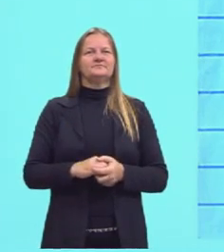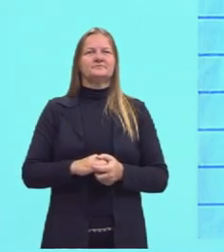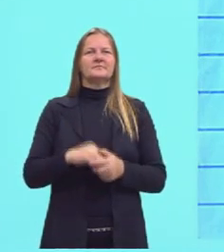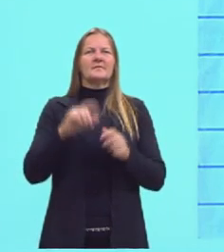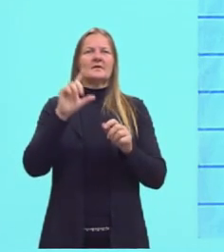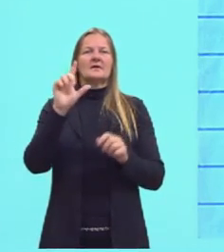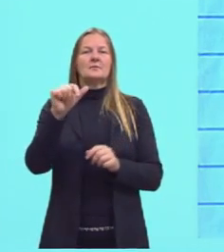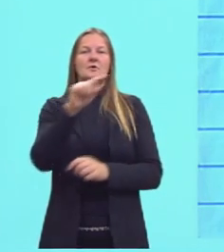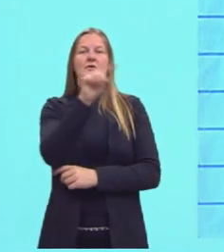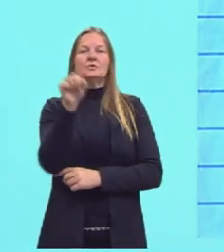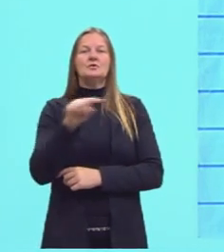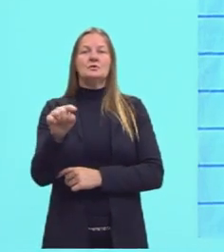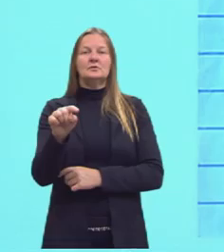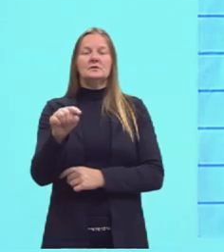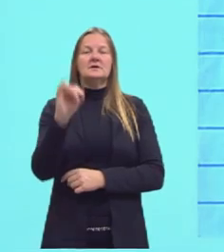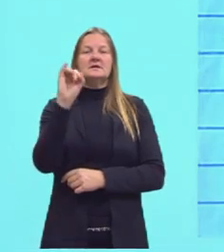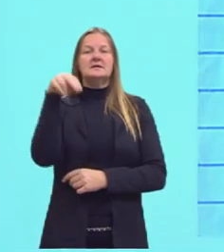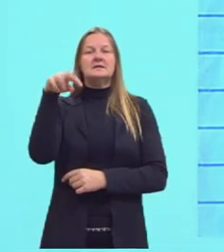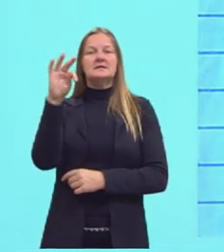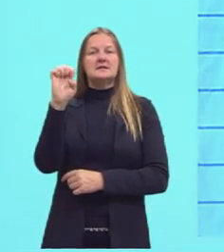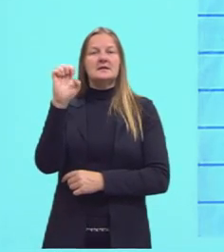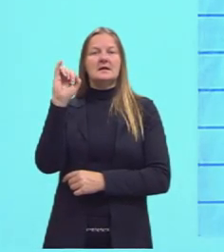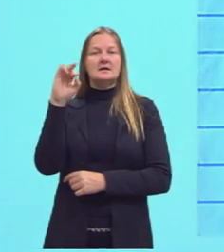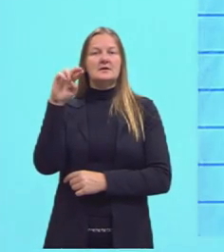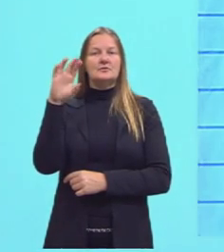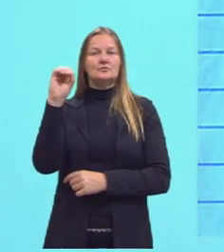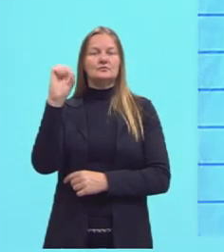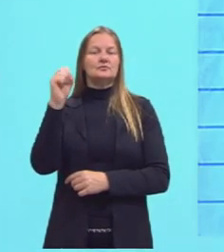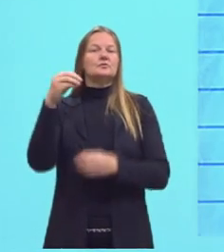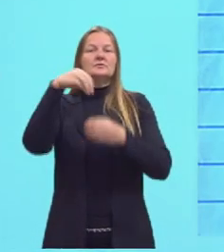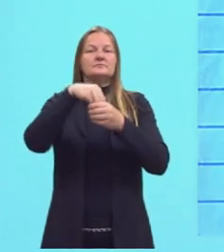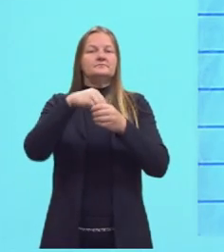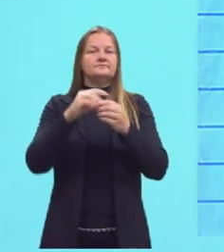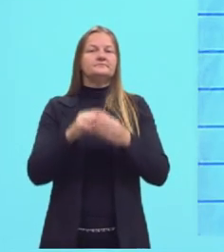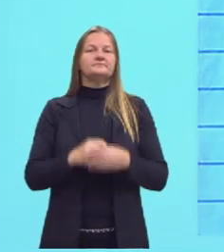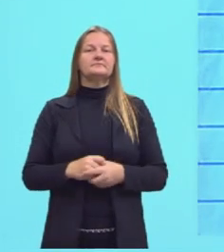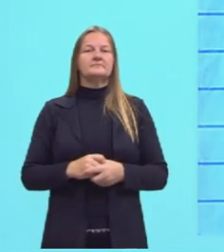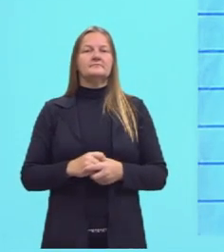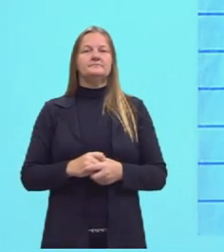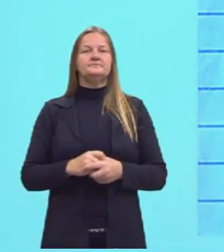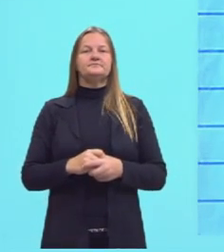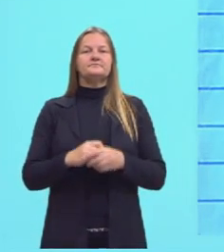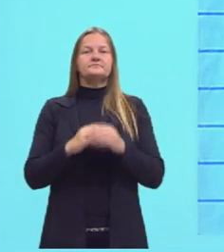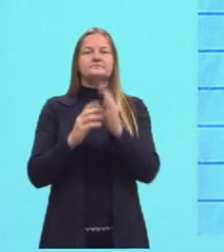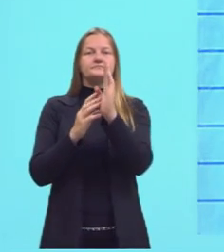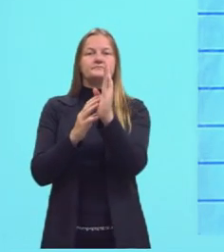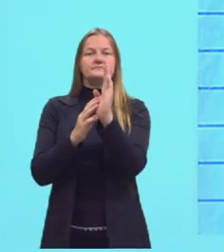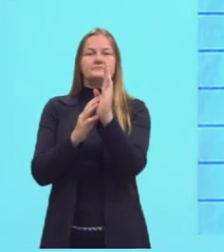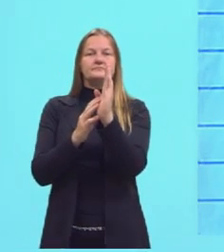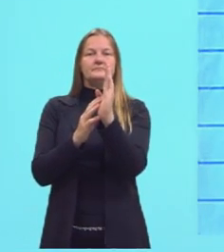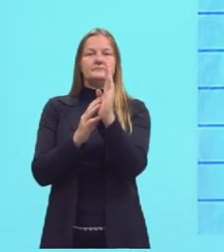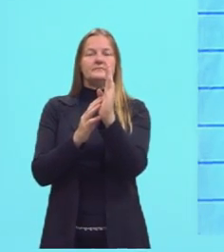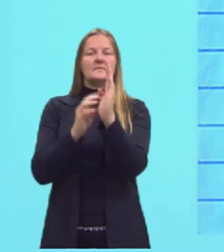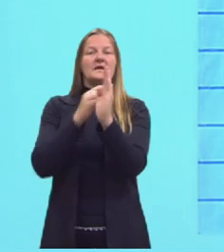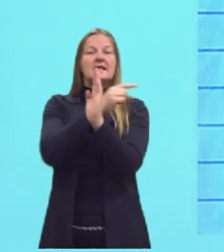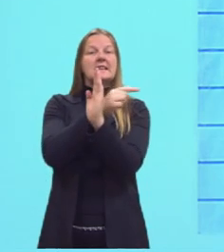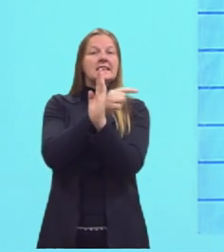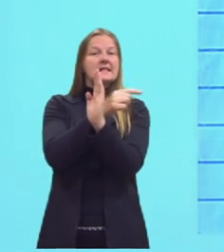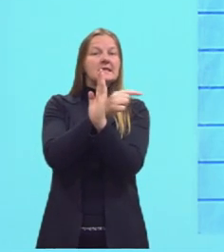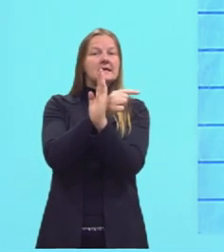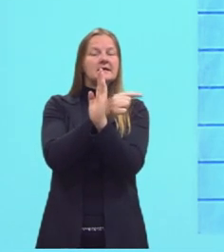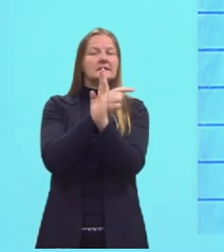o conjunto dos números inteiros. O que que entra ali então? Acrescenta todos os números negativos,